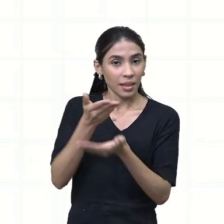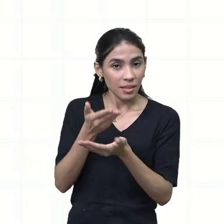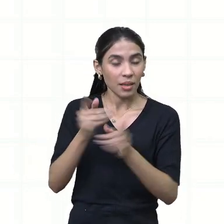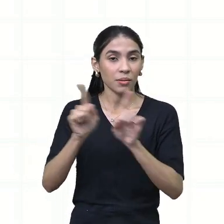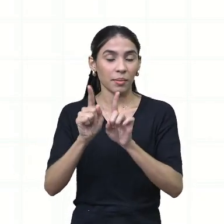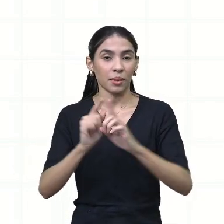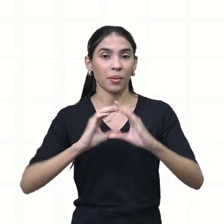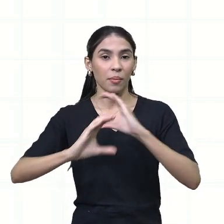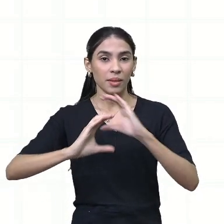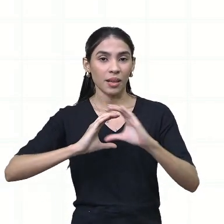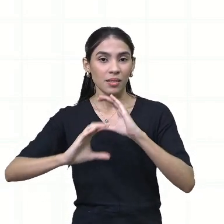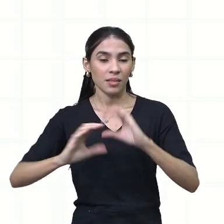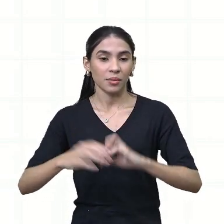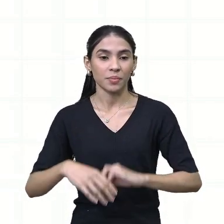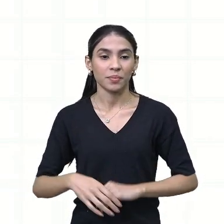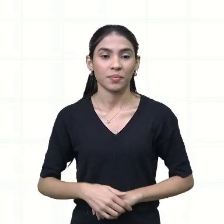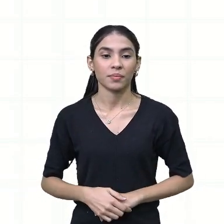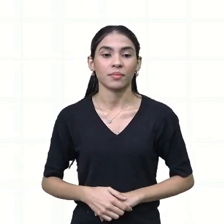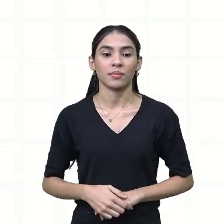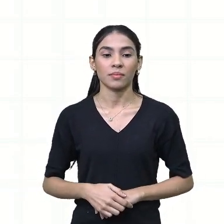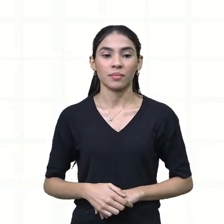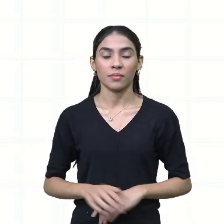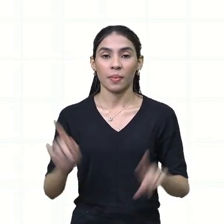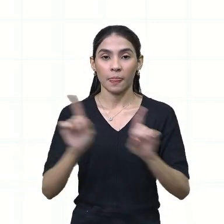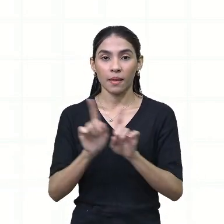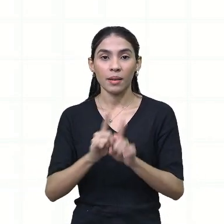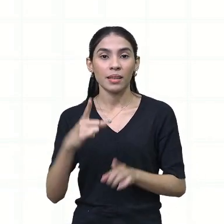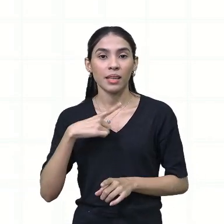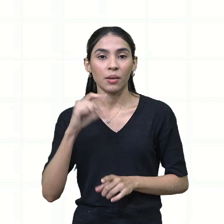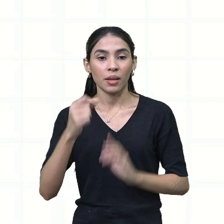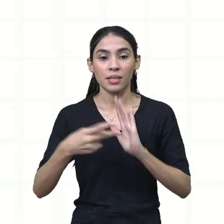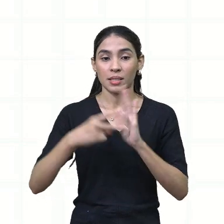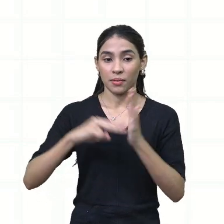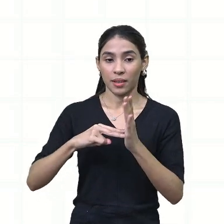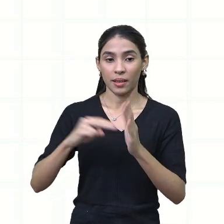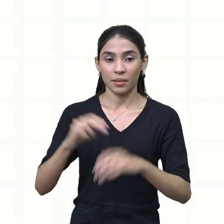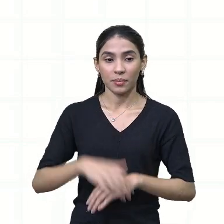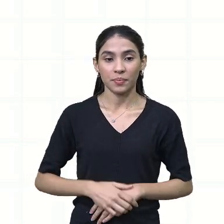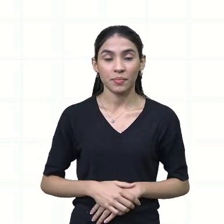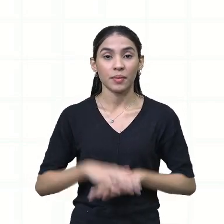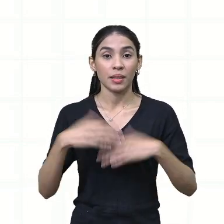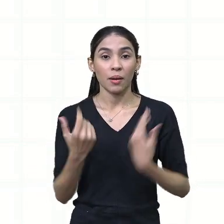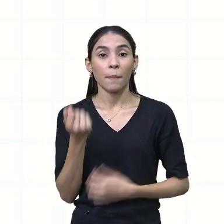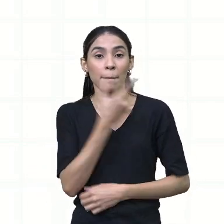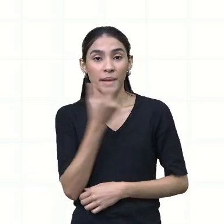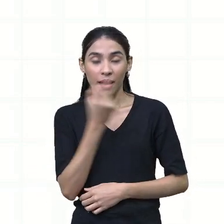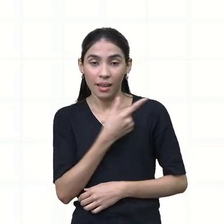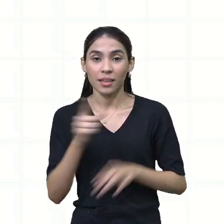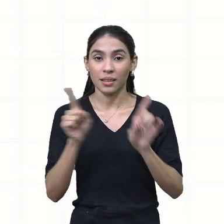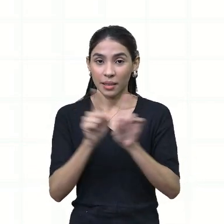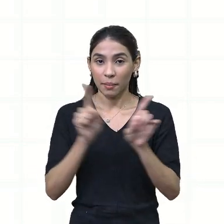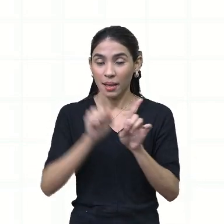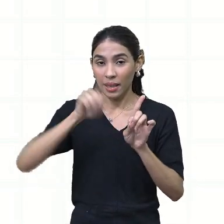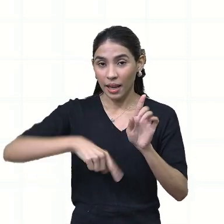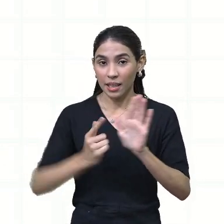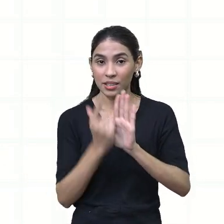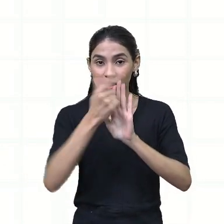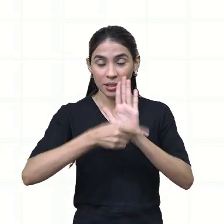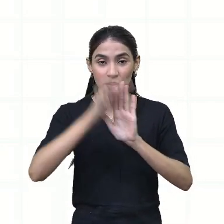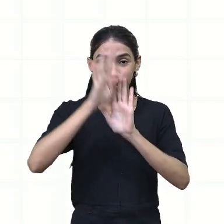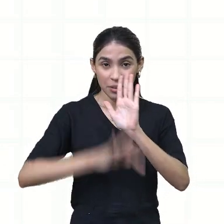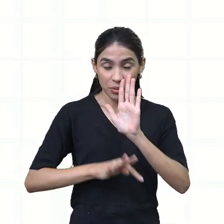comunicação, né? E nós temos aí um significado. Então, as piadas também são o gênero